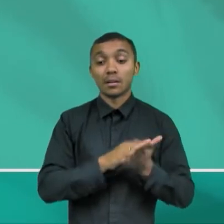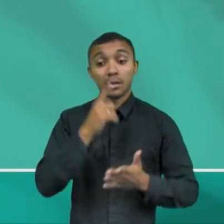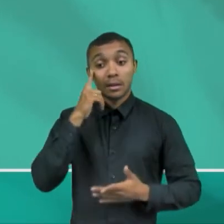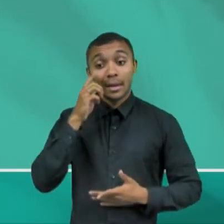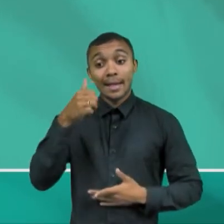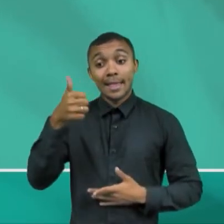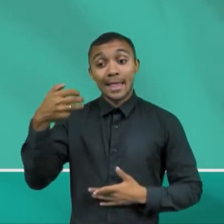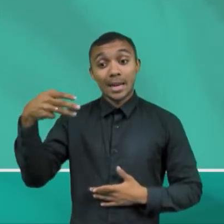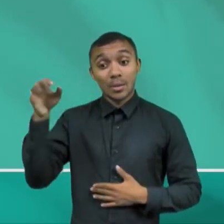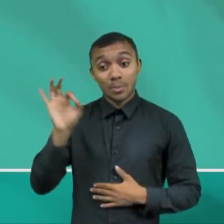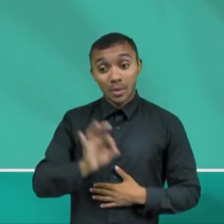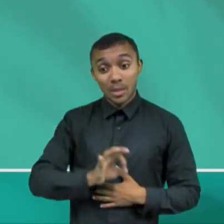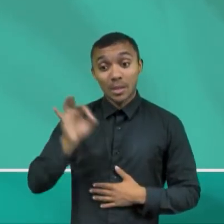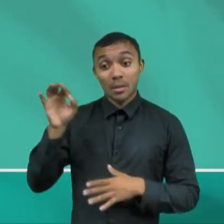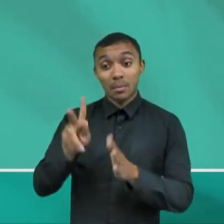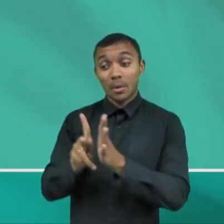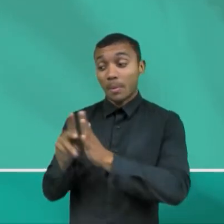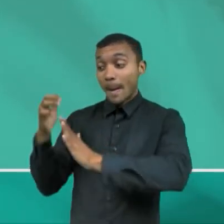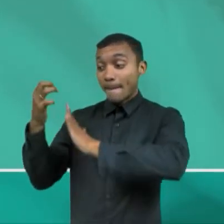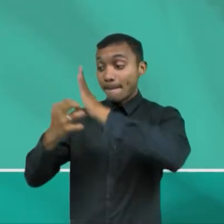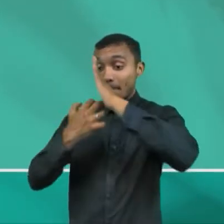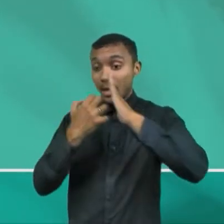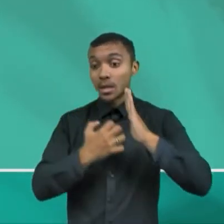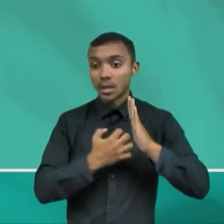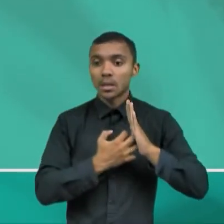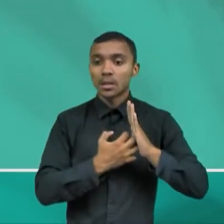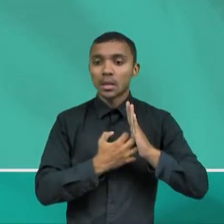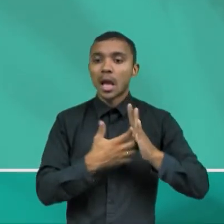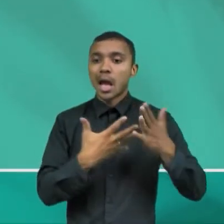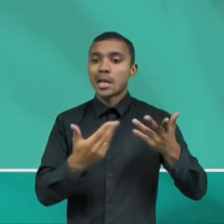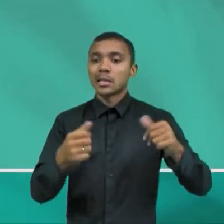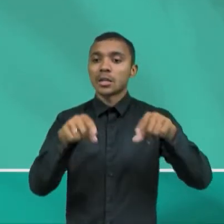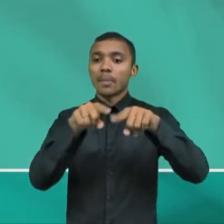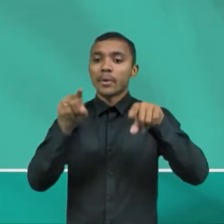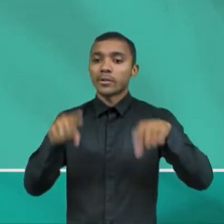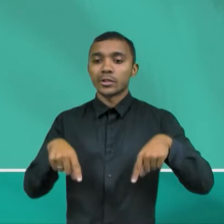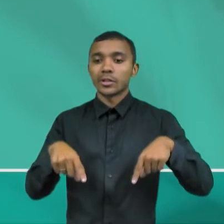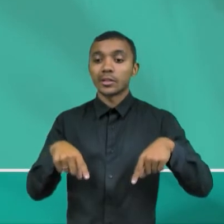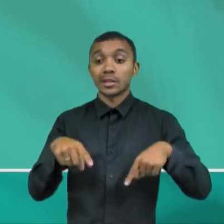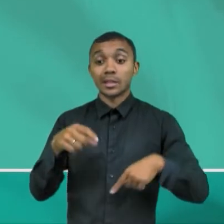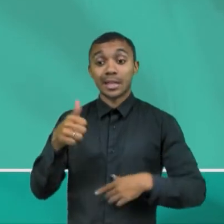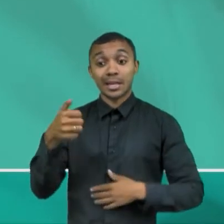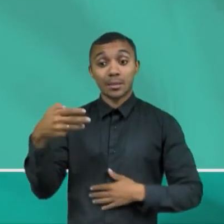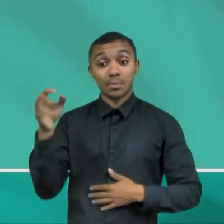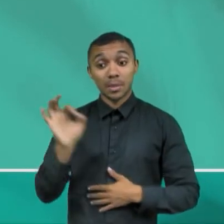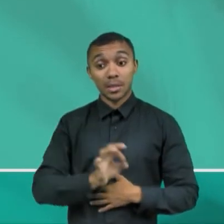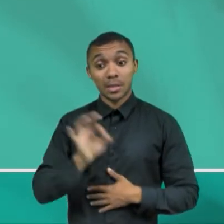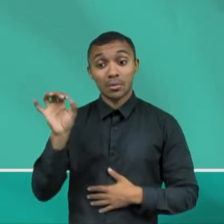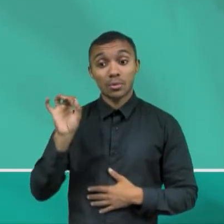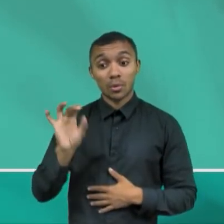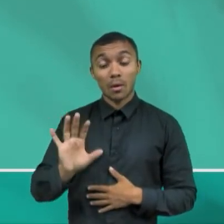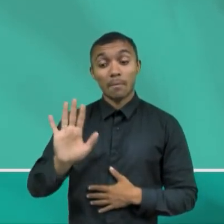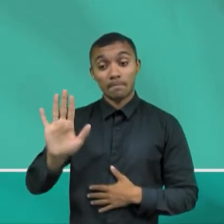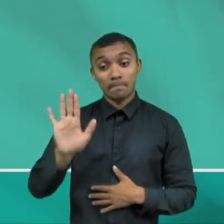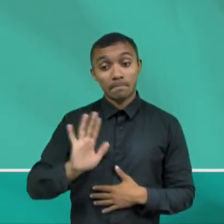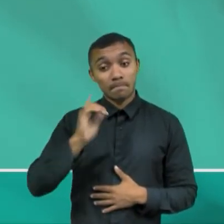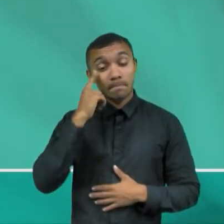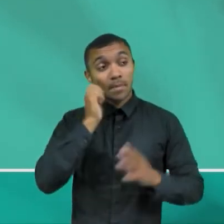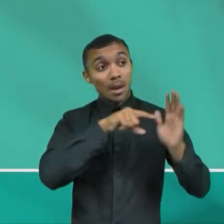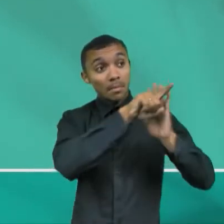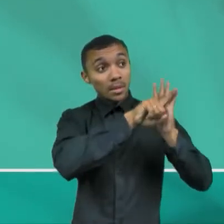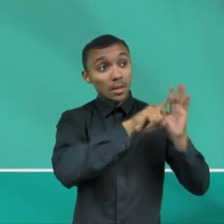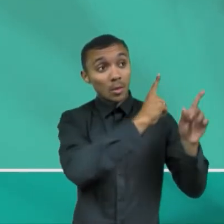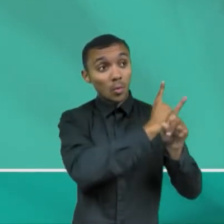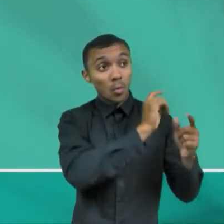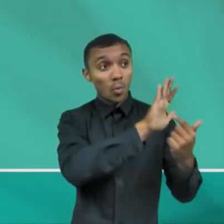% das empresas brasileiras aderiram ao programa Empresa Cidadã. Ainda assim, a mesma pesquisa mostra que